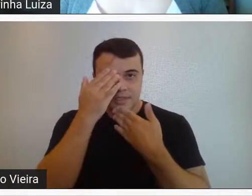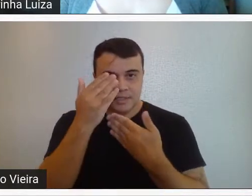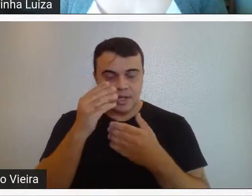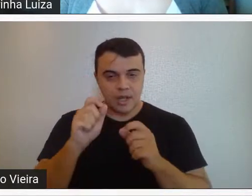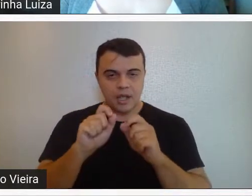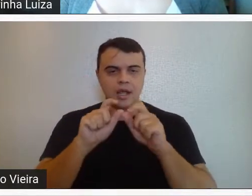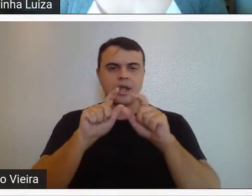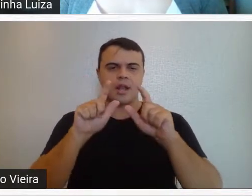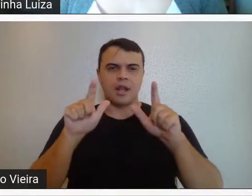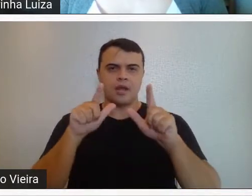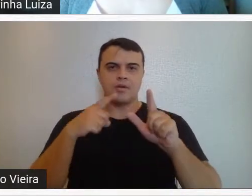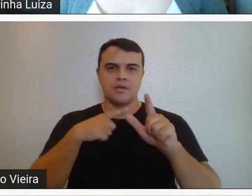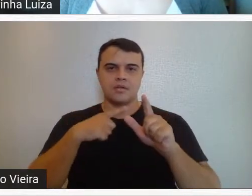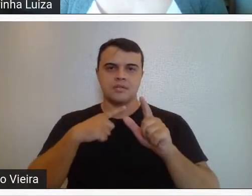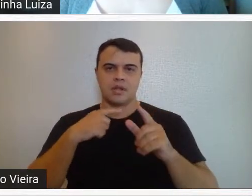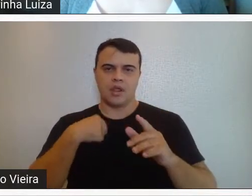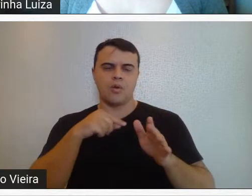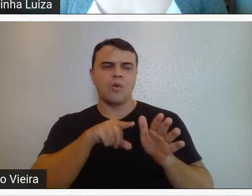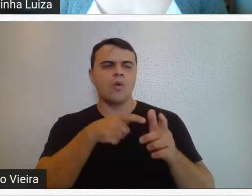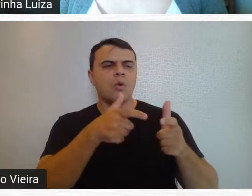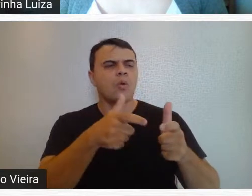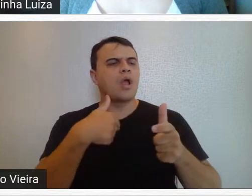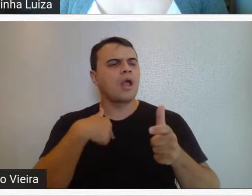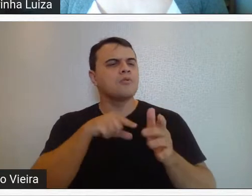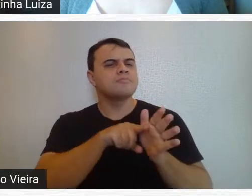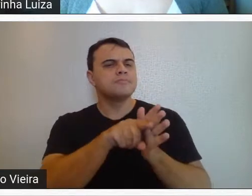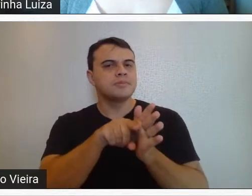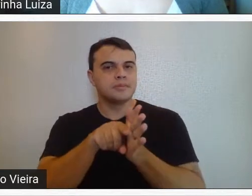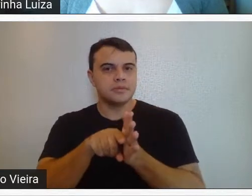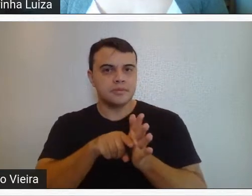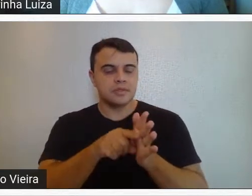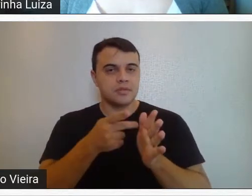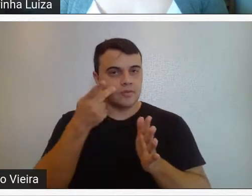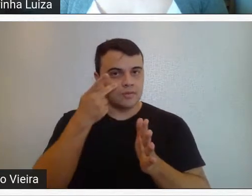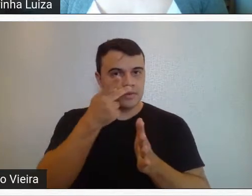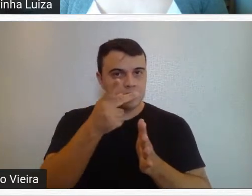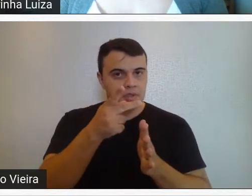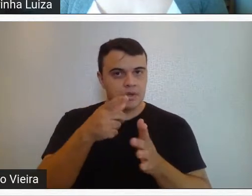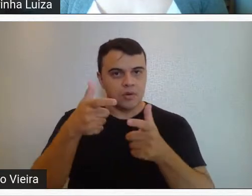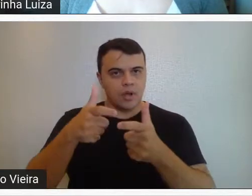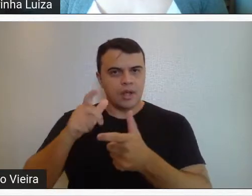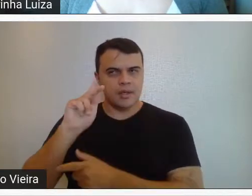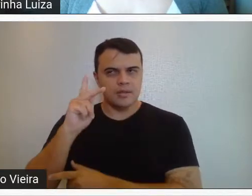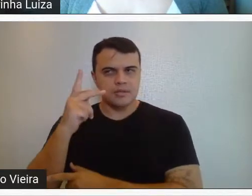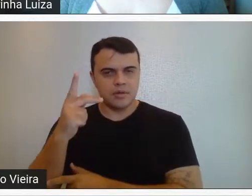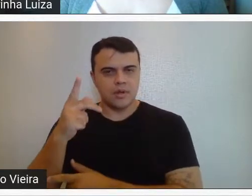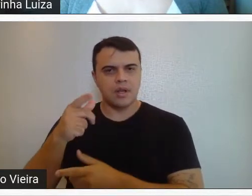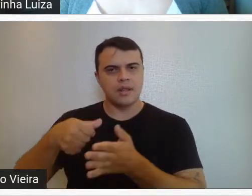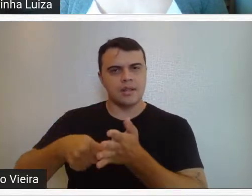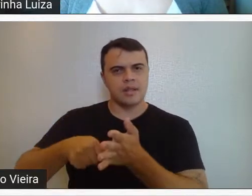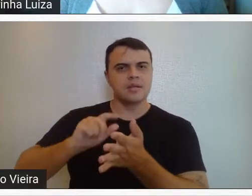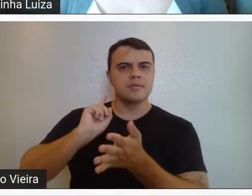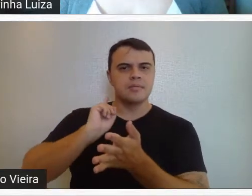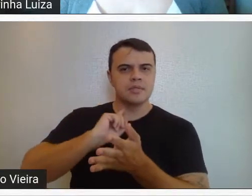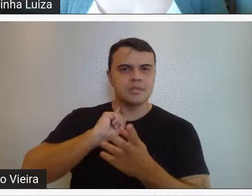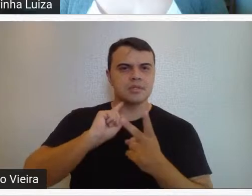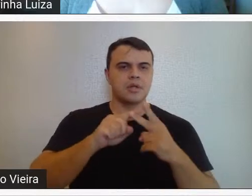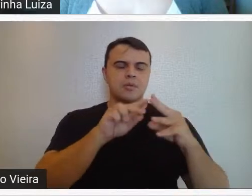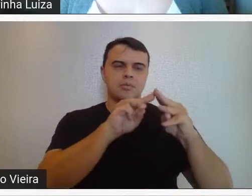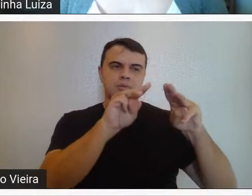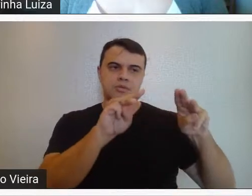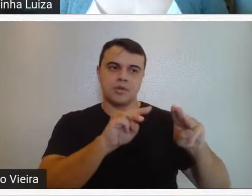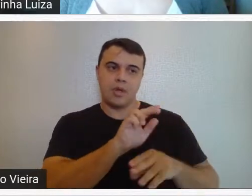é claro, aos acervos em que eu visitei para fazer a pesquisa, retomando aqui o Centro de Memória do Minas Tênis Clube e o Museu Histórico Abílio